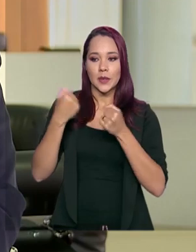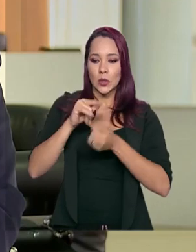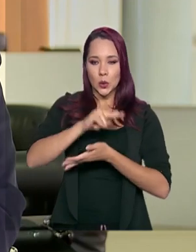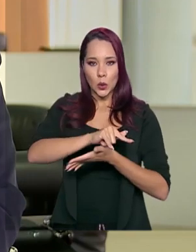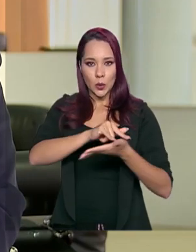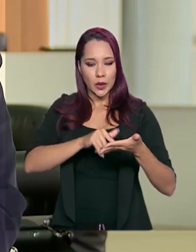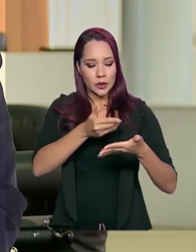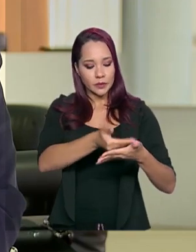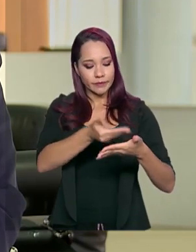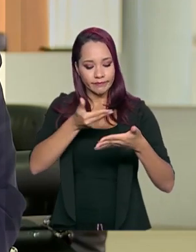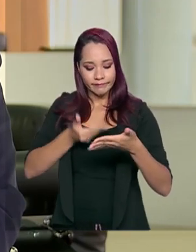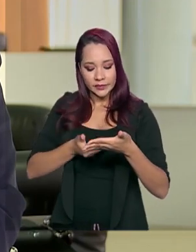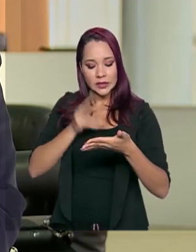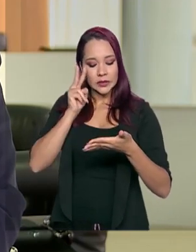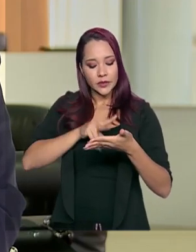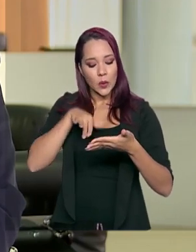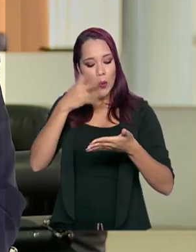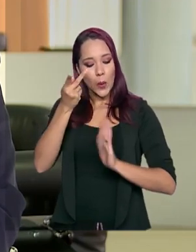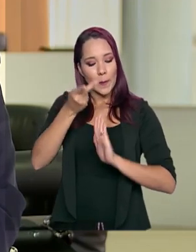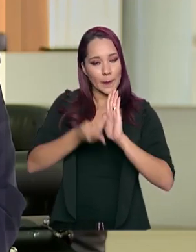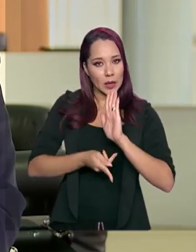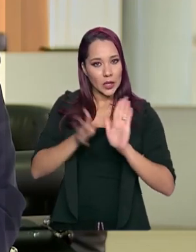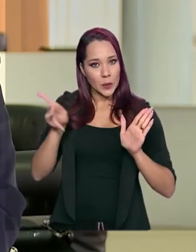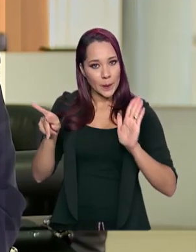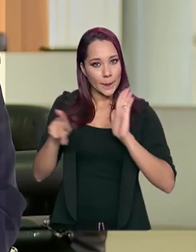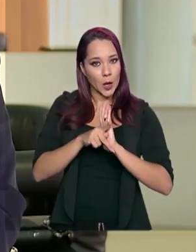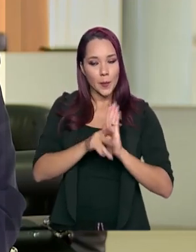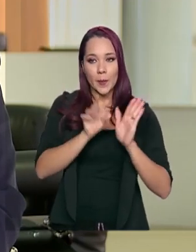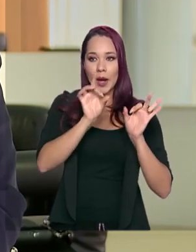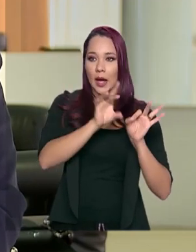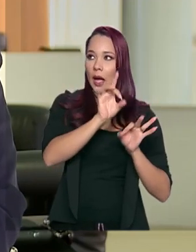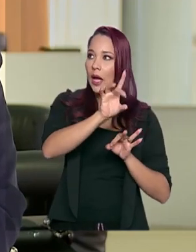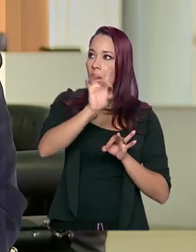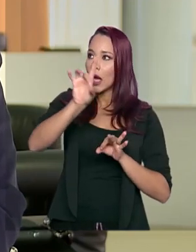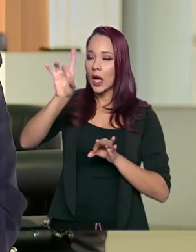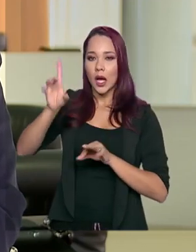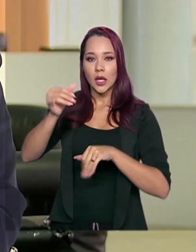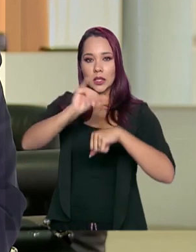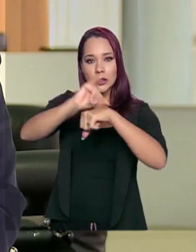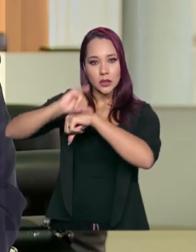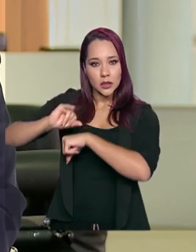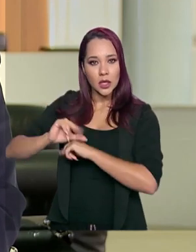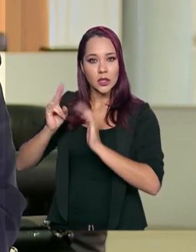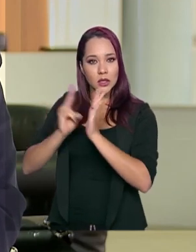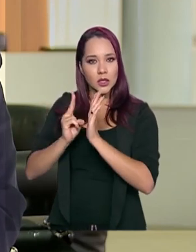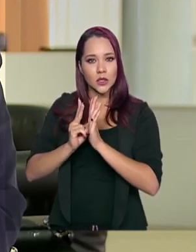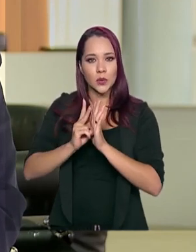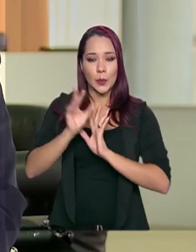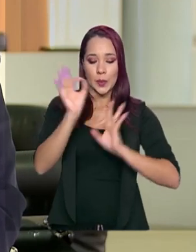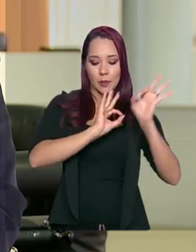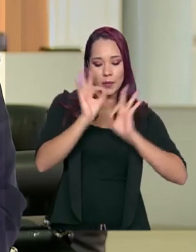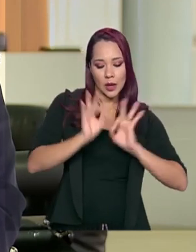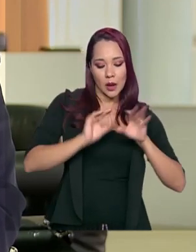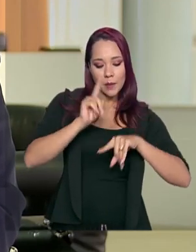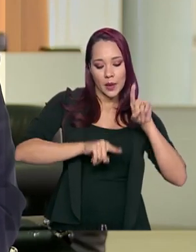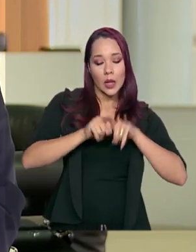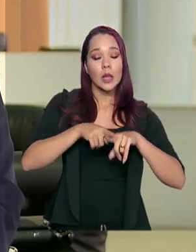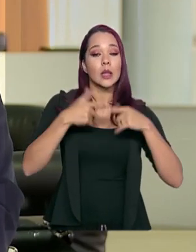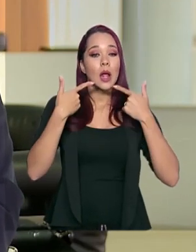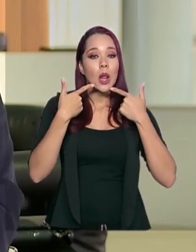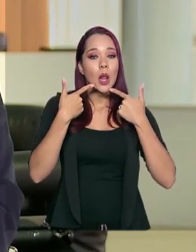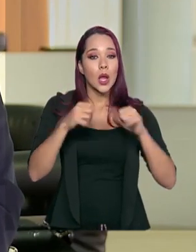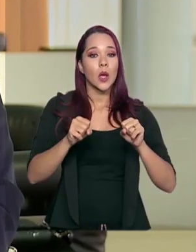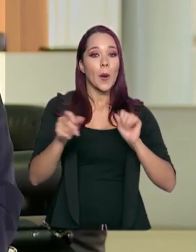documentação, traçar os seus planos específicos para cada um dos distritos, preparar material na língua indígena, são